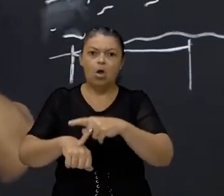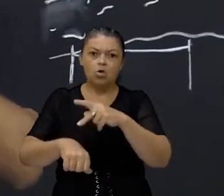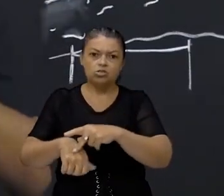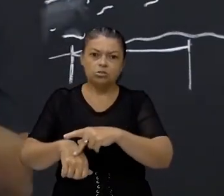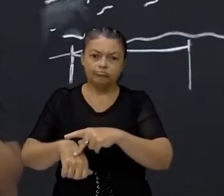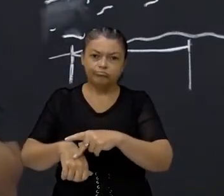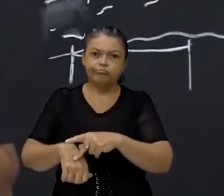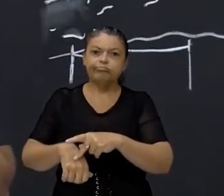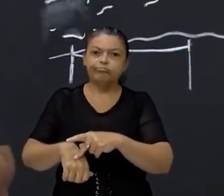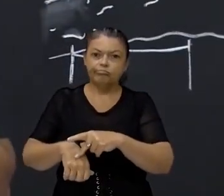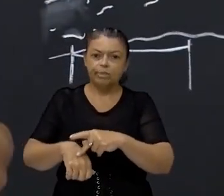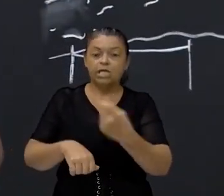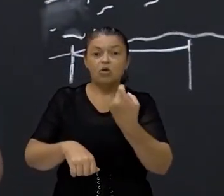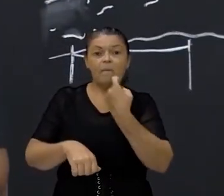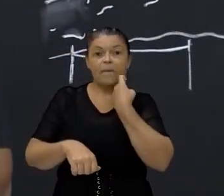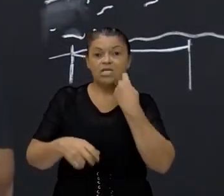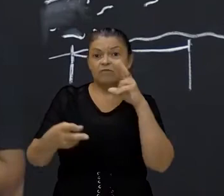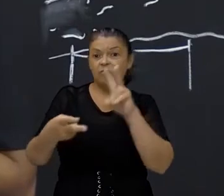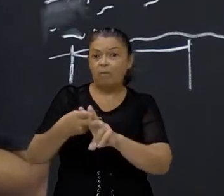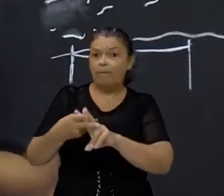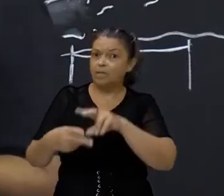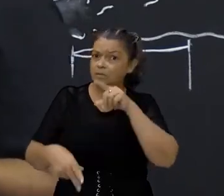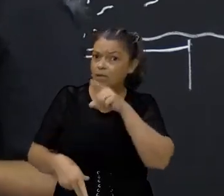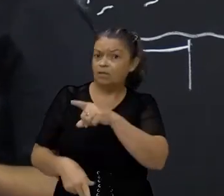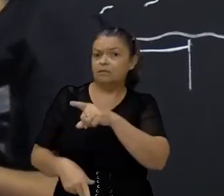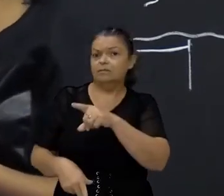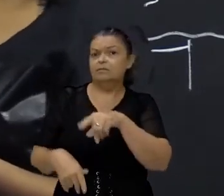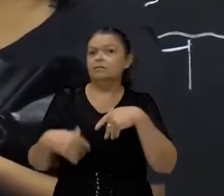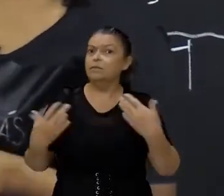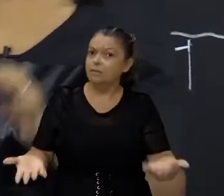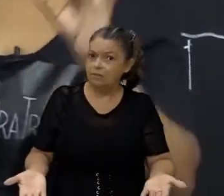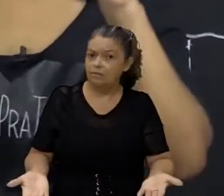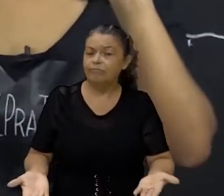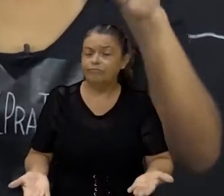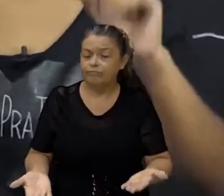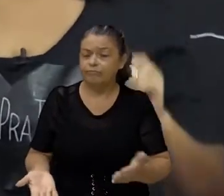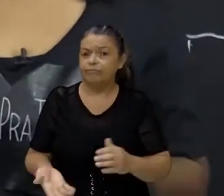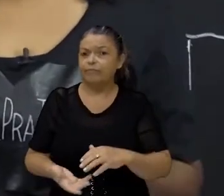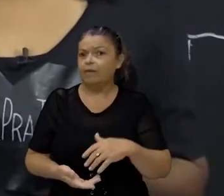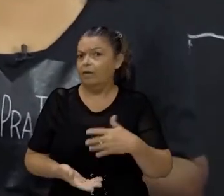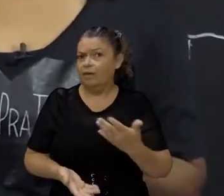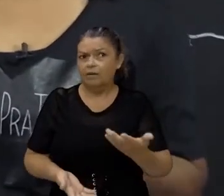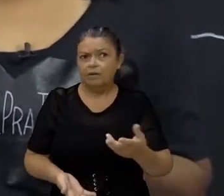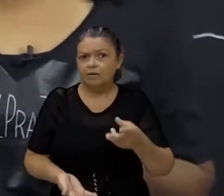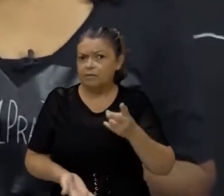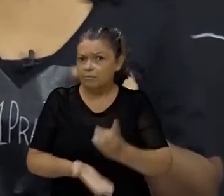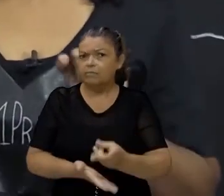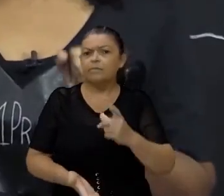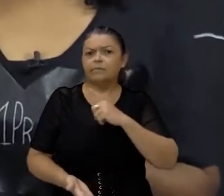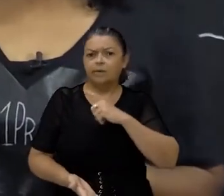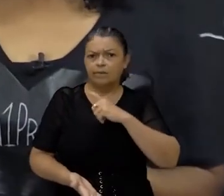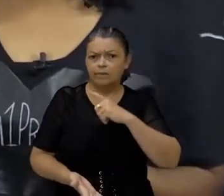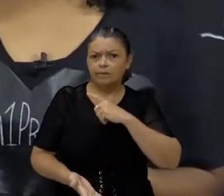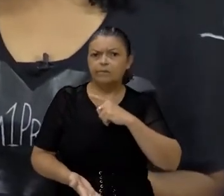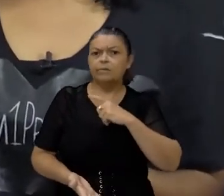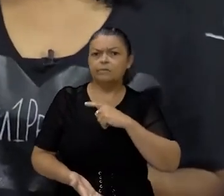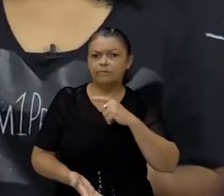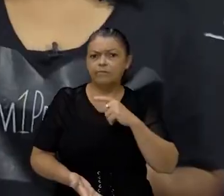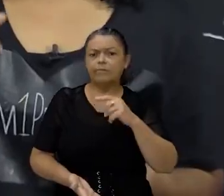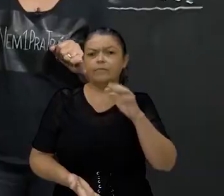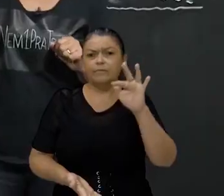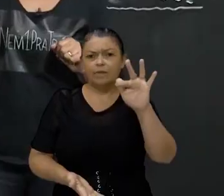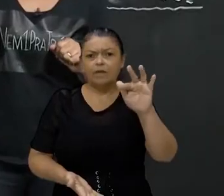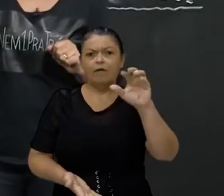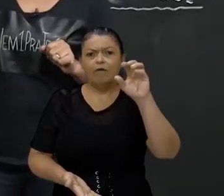peixe preservado ali. Por isso que a rocha, um tipo de rocha sedimentar, é onde é mais comum a presença de fósseis.